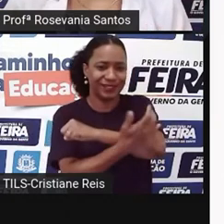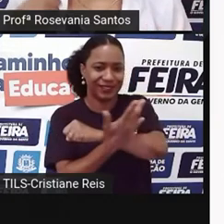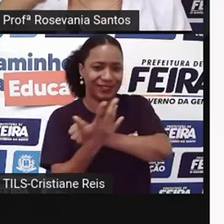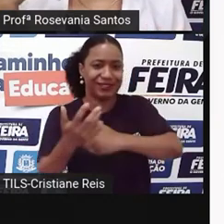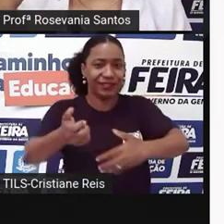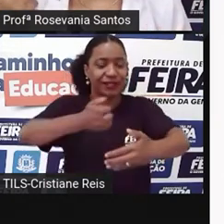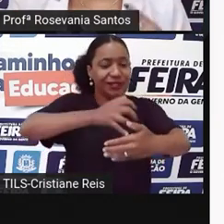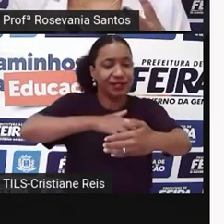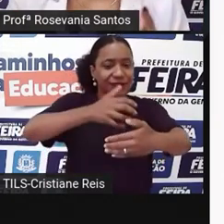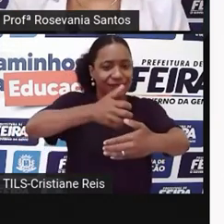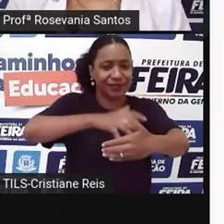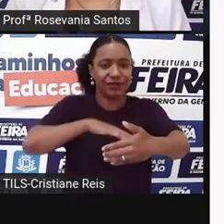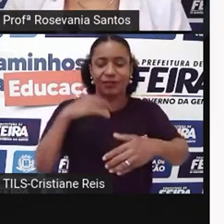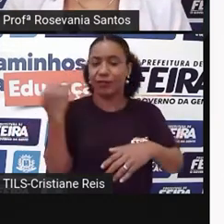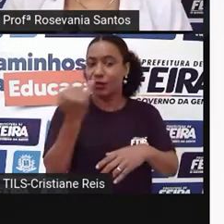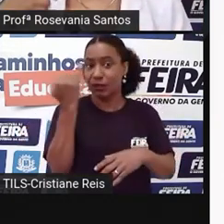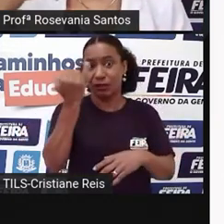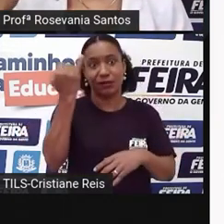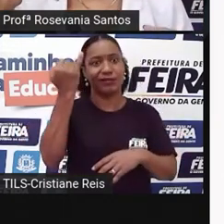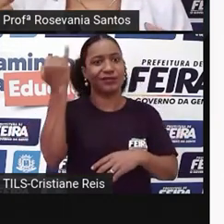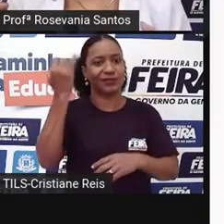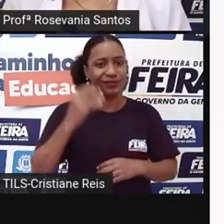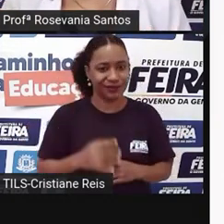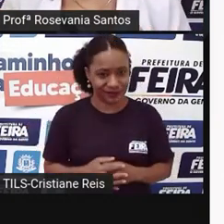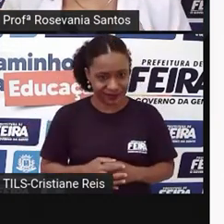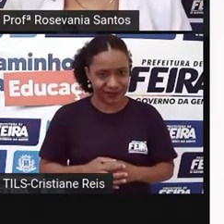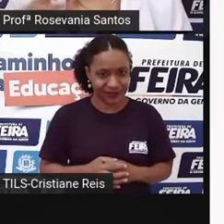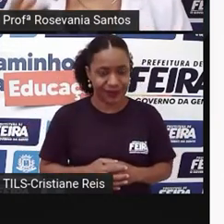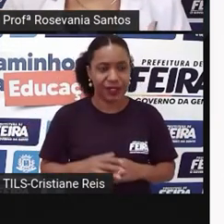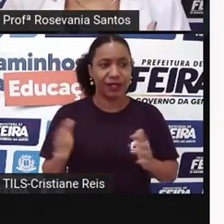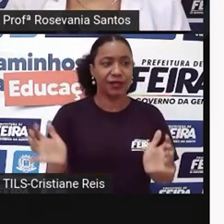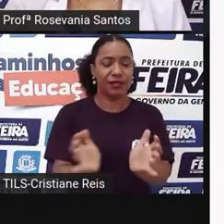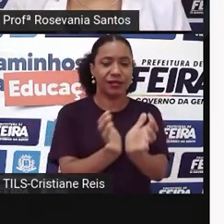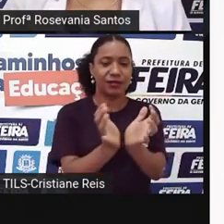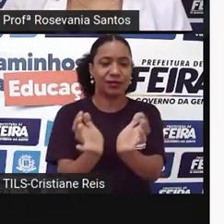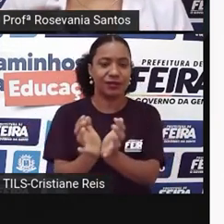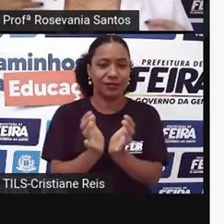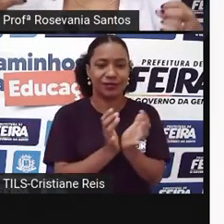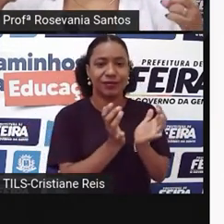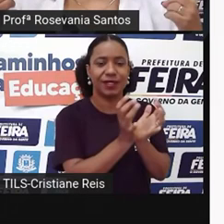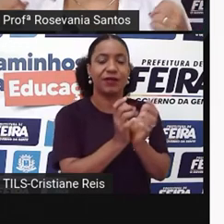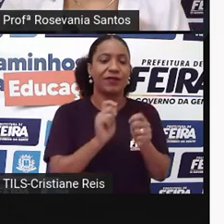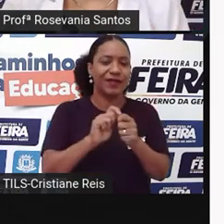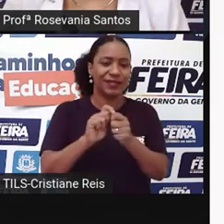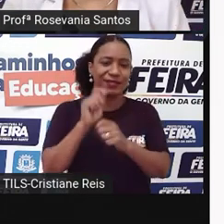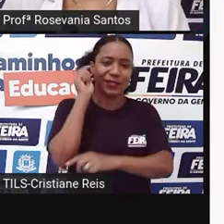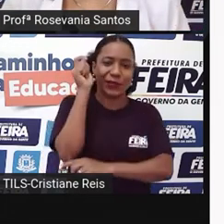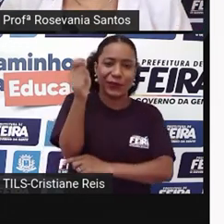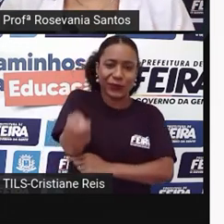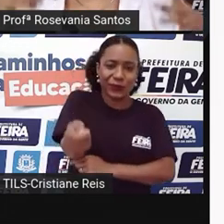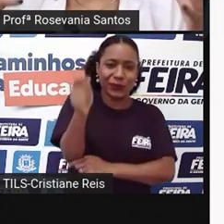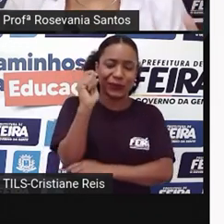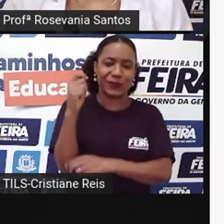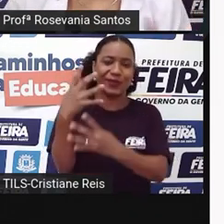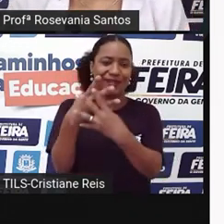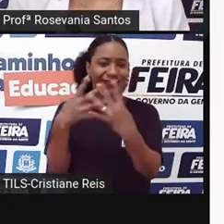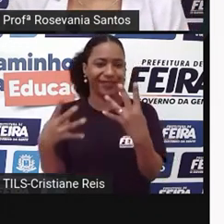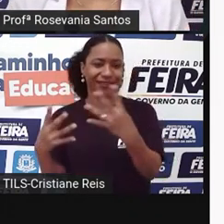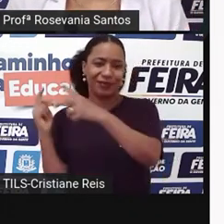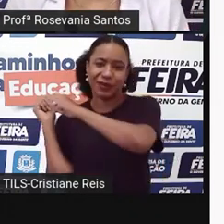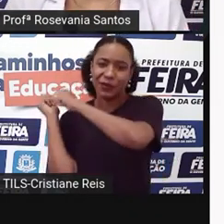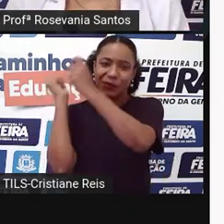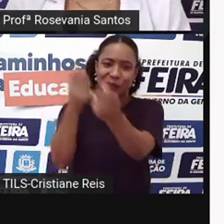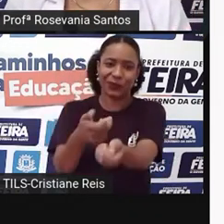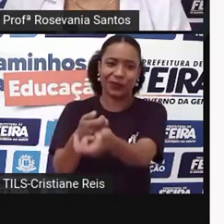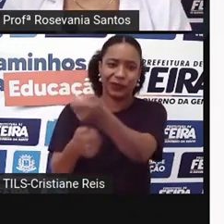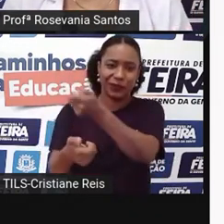importância, né, desses povos coletadores, desses povos que vivem, né, da pesca artesanal, que vivem dos elementos aí que a